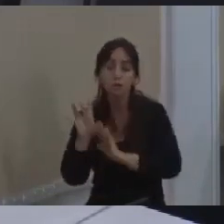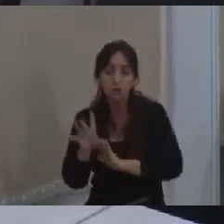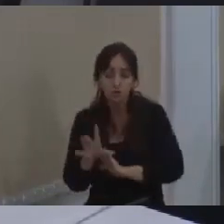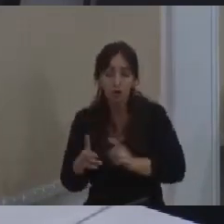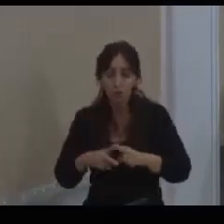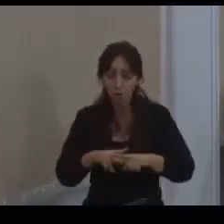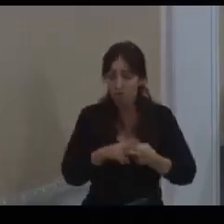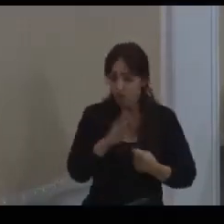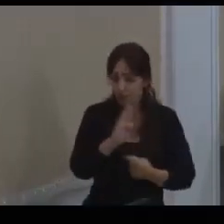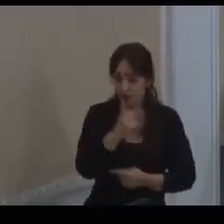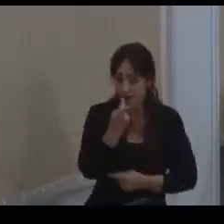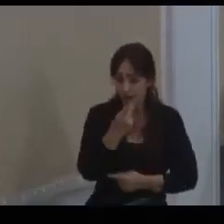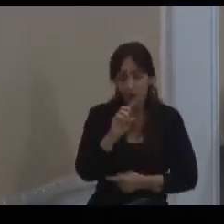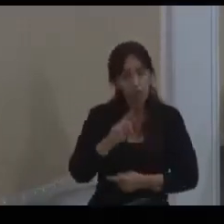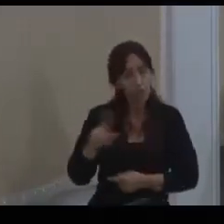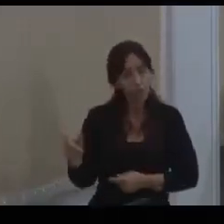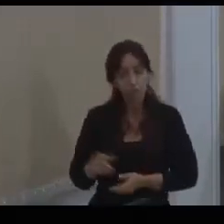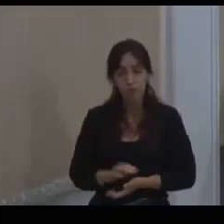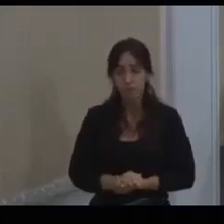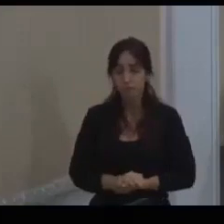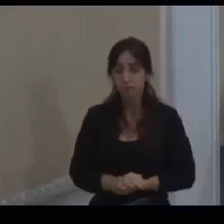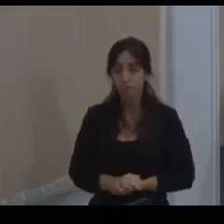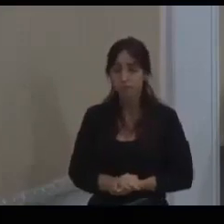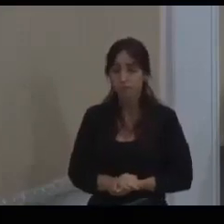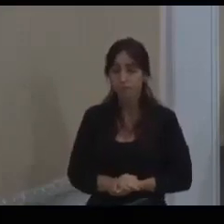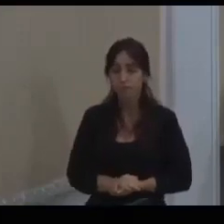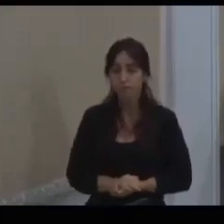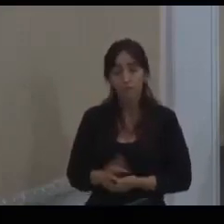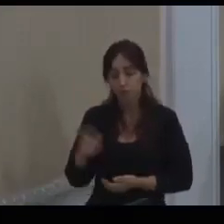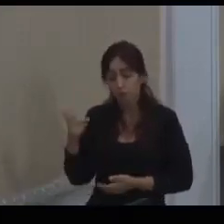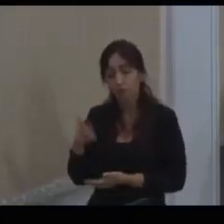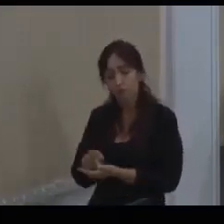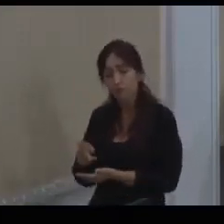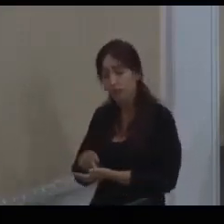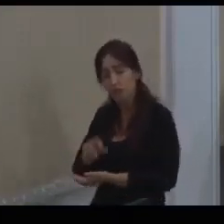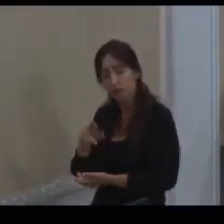Você sabe disso? Não, não é. Não, não é. De fato, não é.